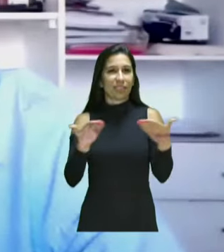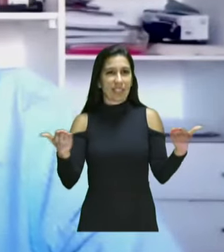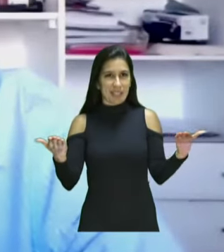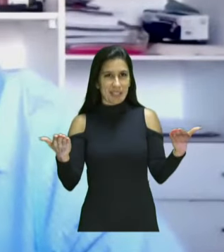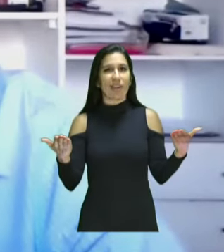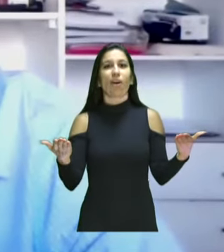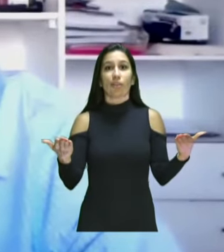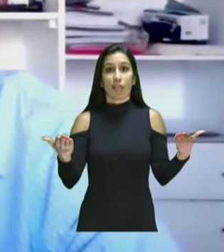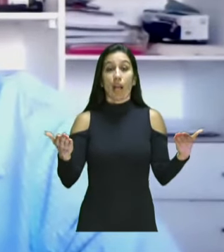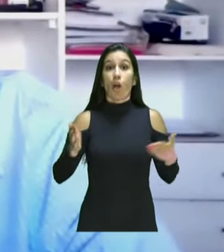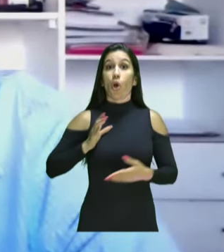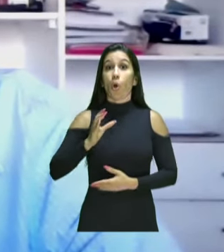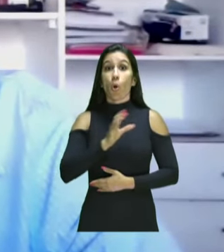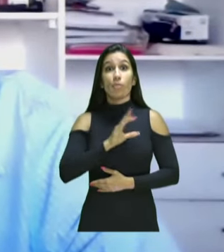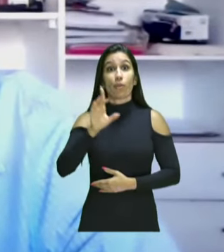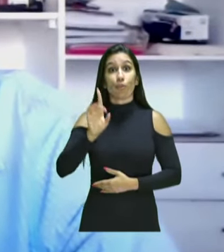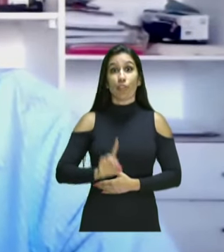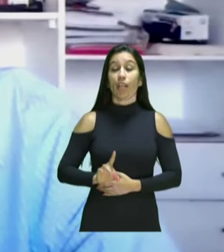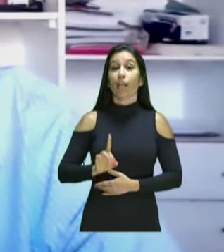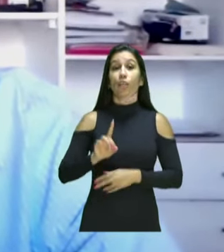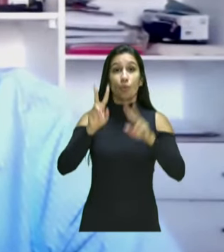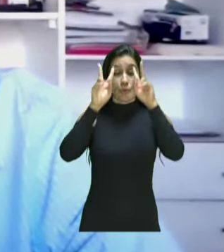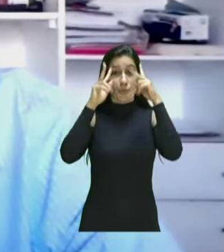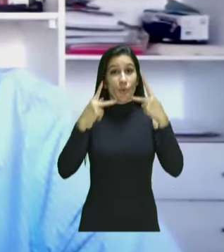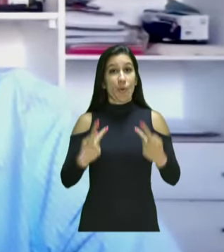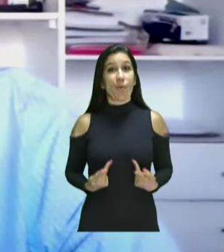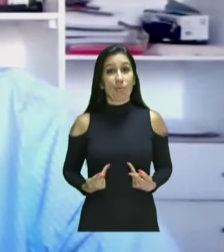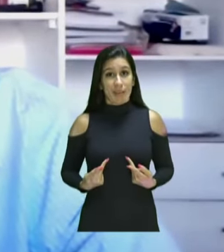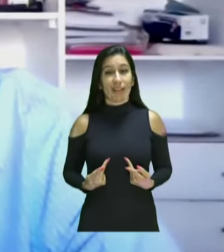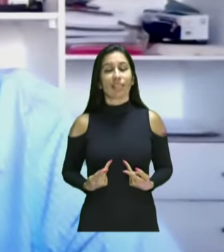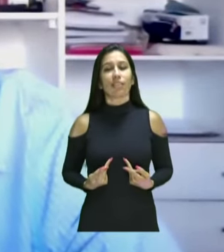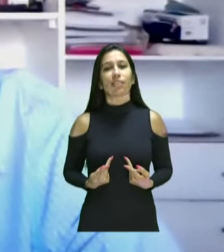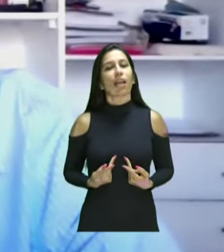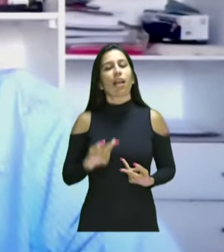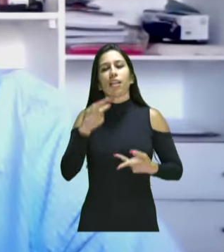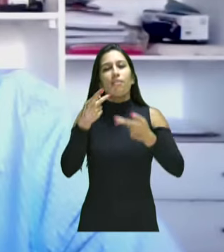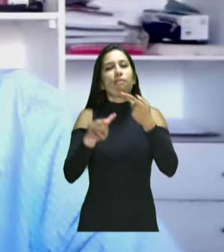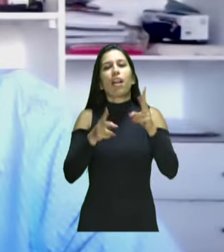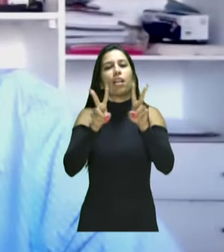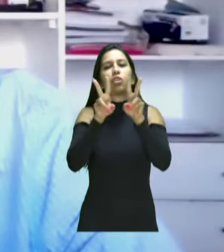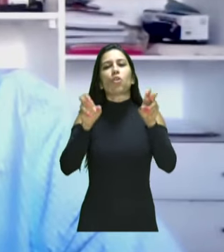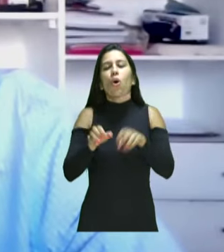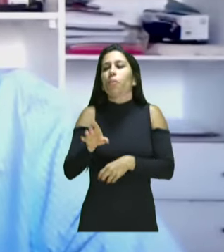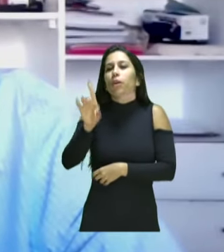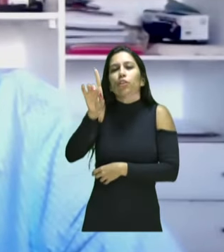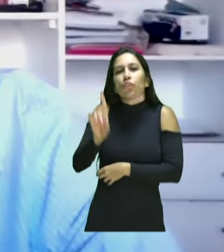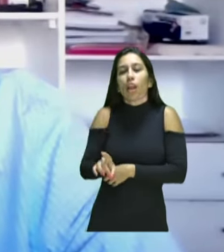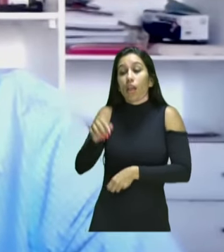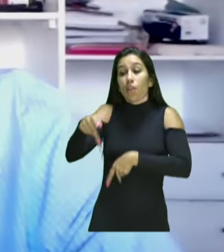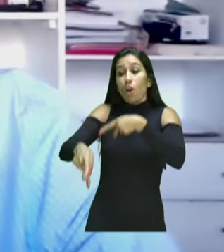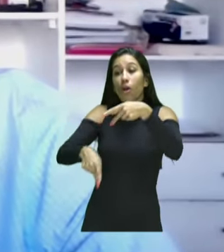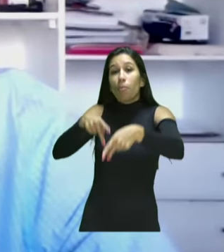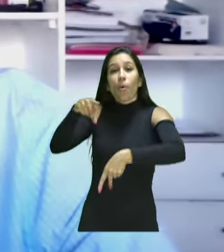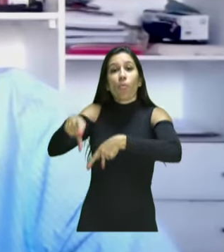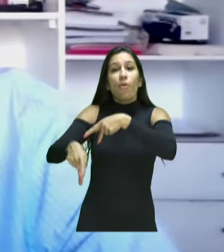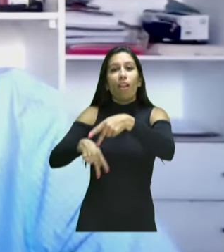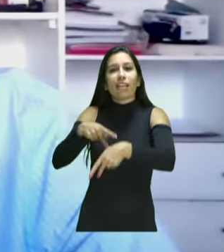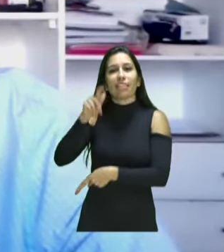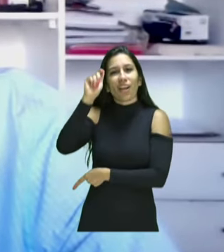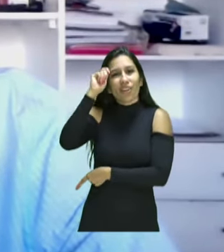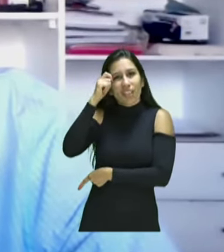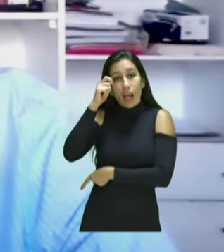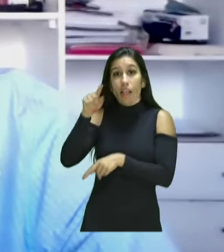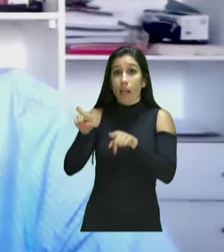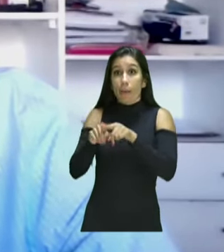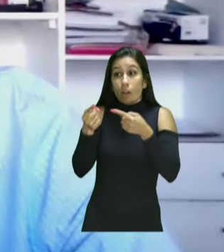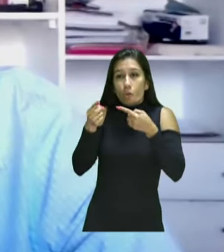Comissão de Direitos Humanos e Minorias, para tratar das recomendações sobre direitos da população negra e combate ao